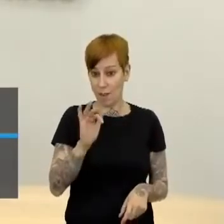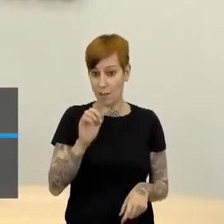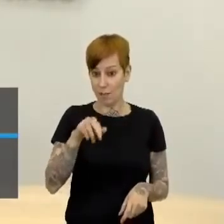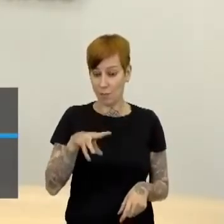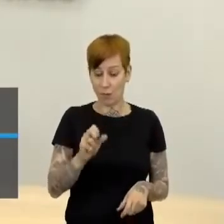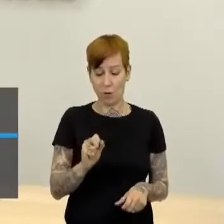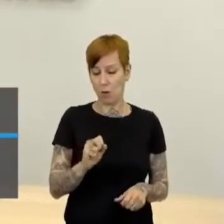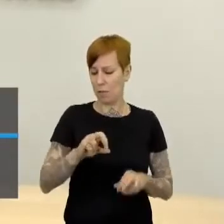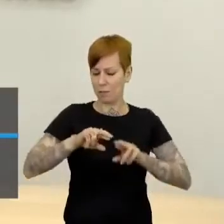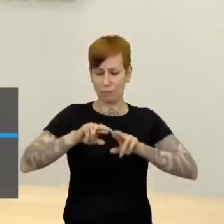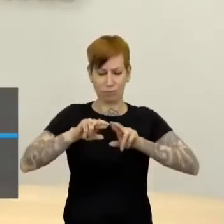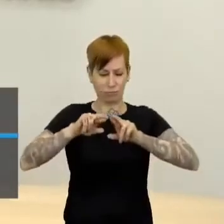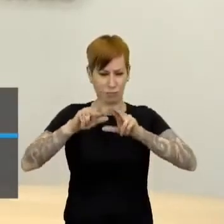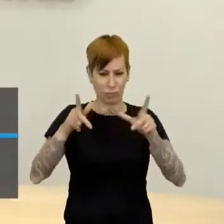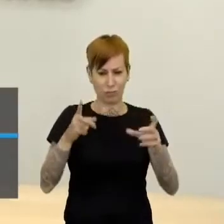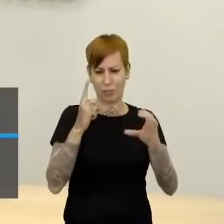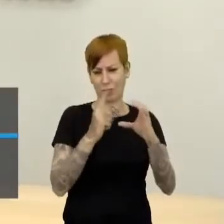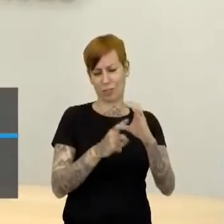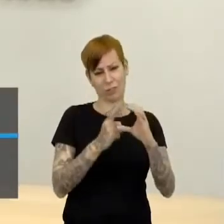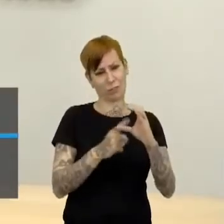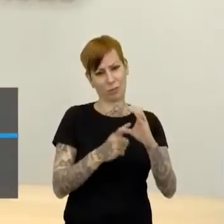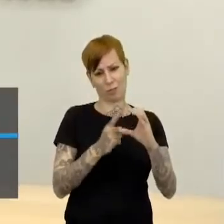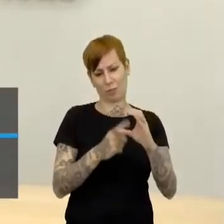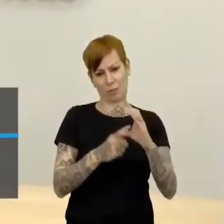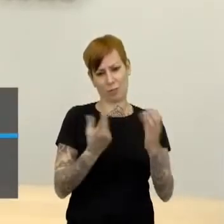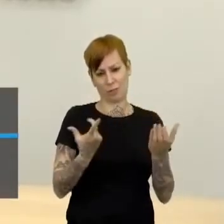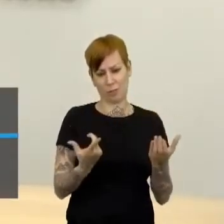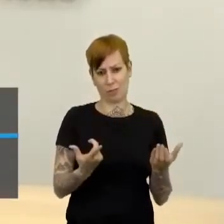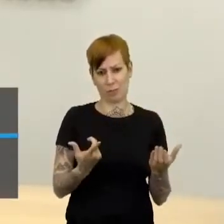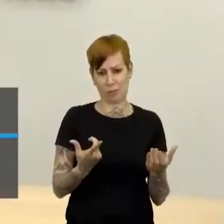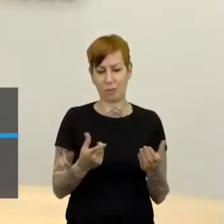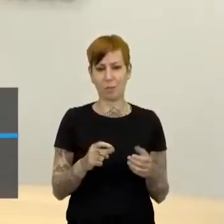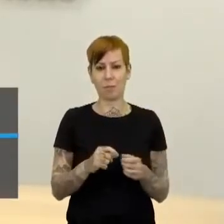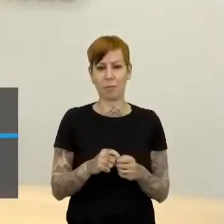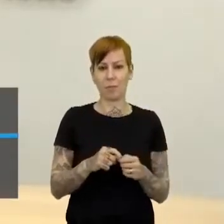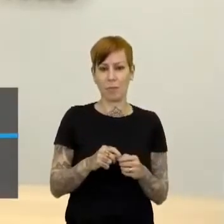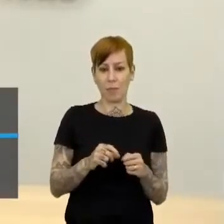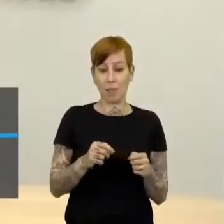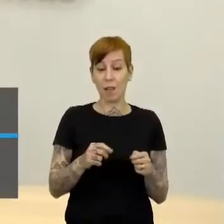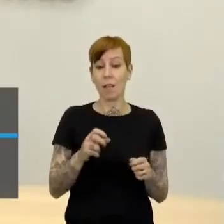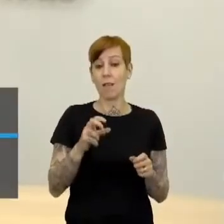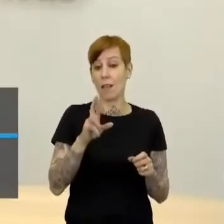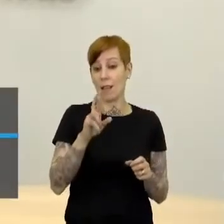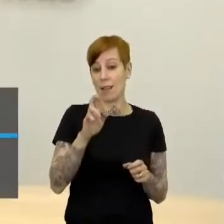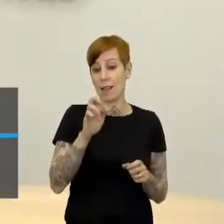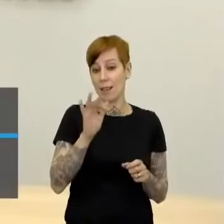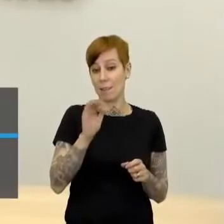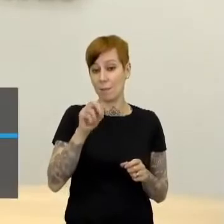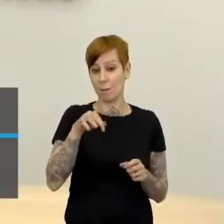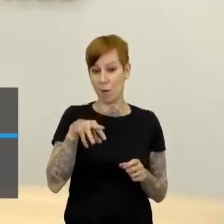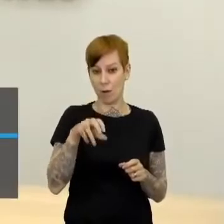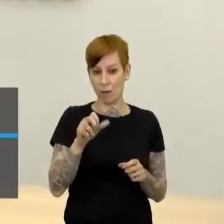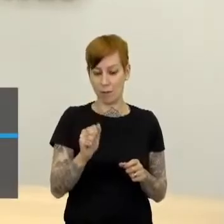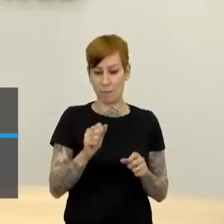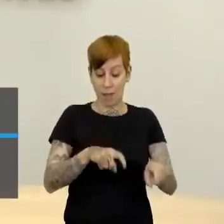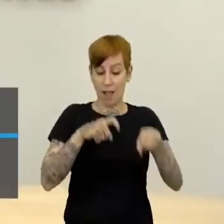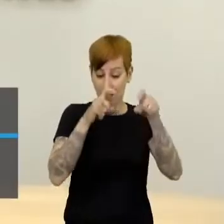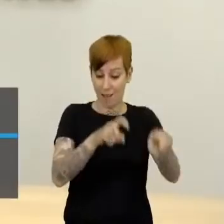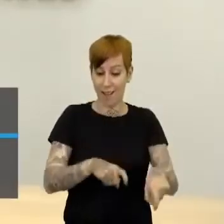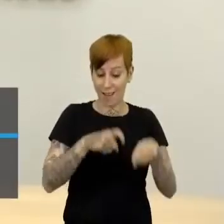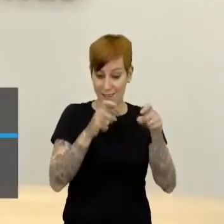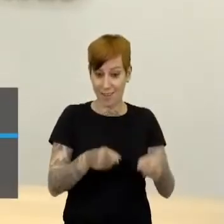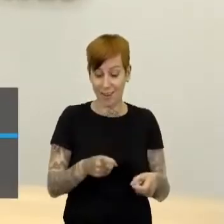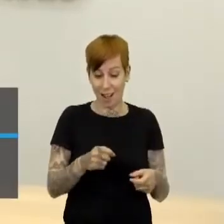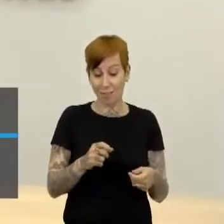coletivização da terra. Reforma agrária, por incrível que pareça, é um plano capitalista. Aconteceu nos Estados Unidos,